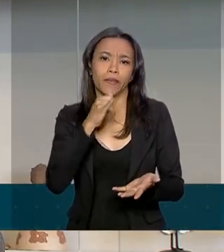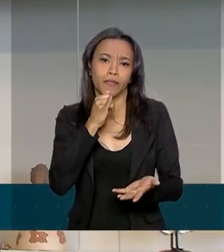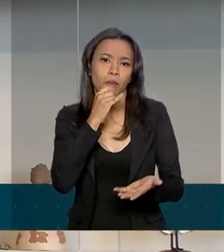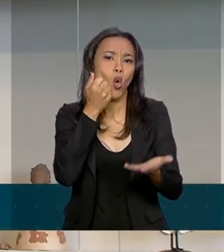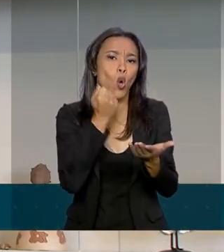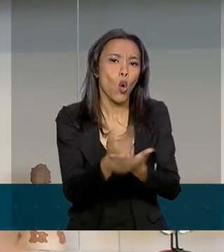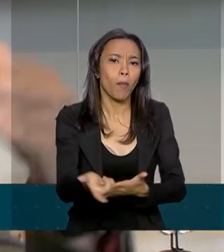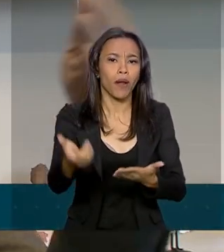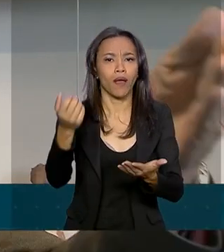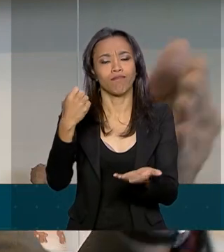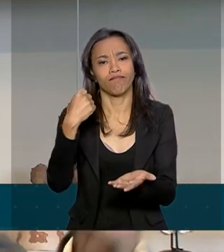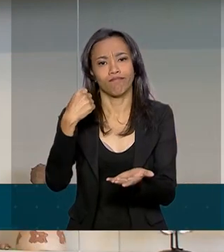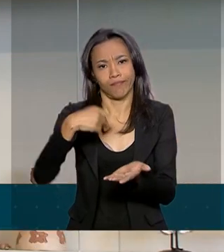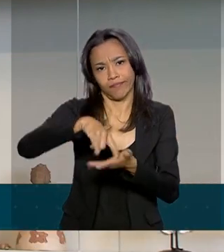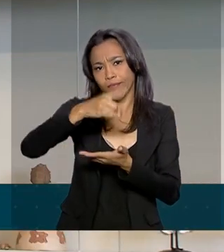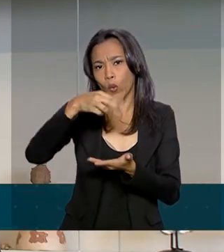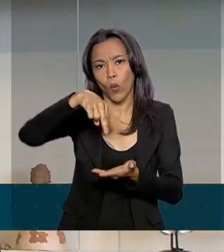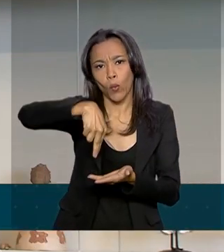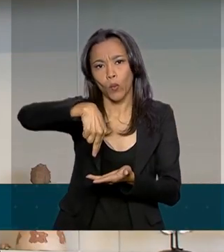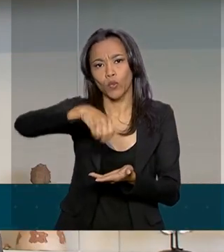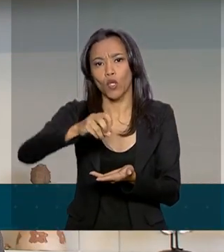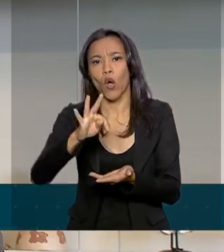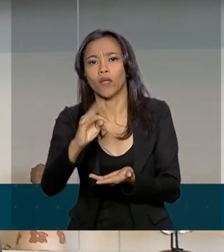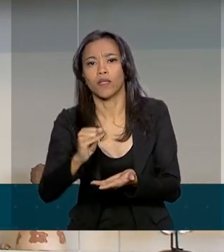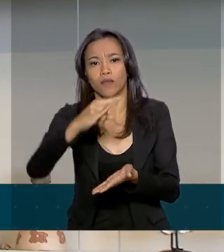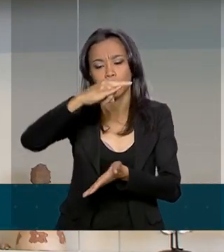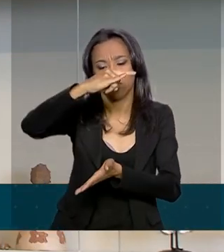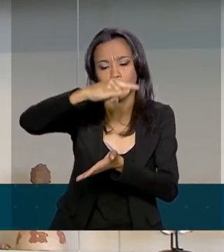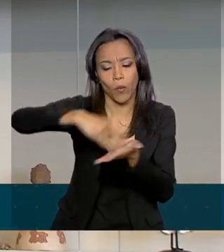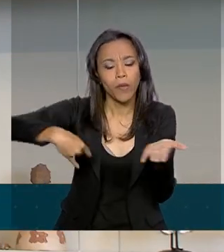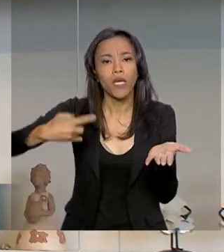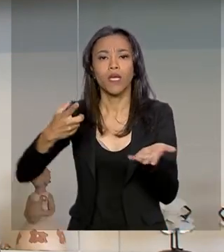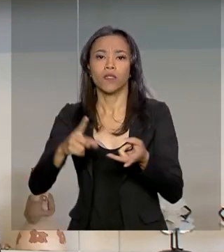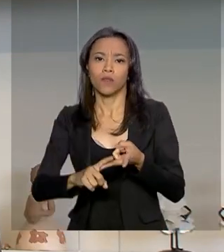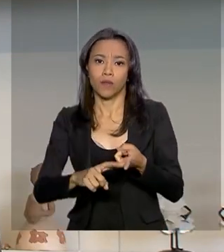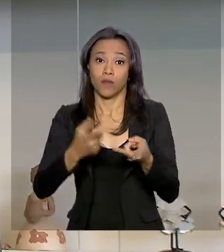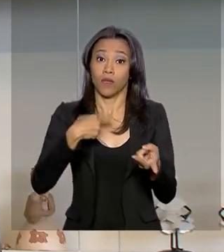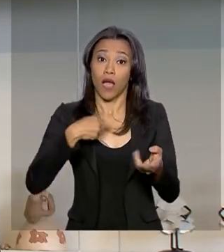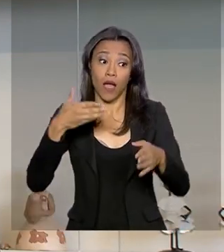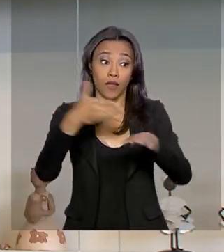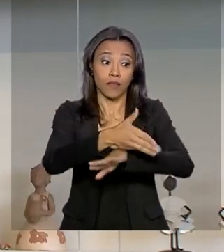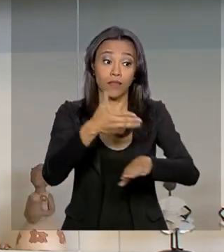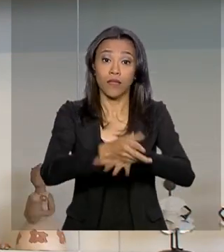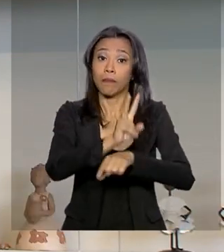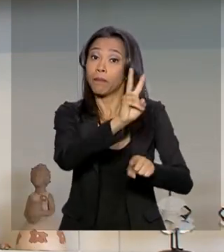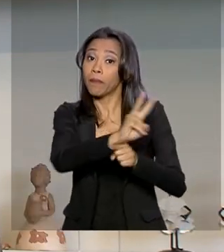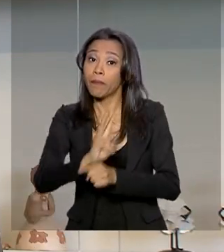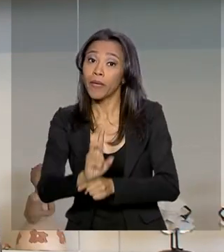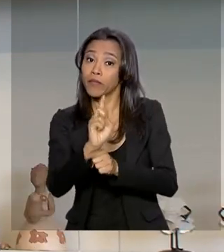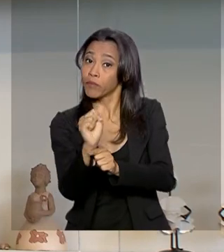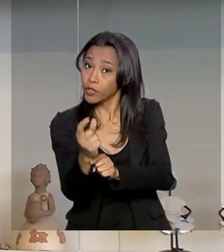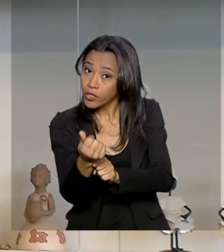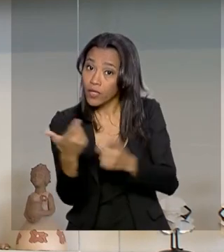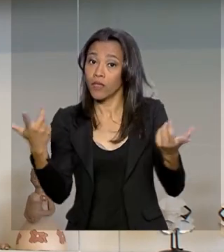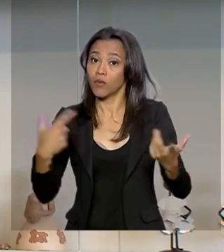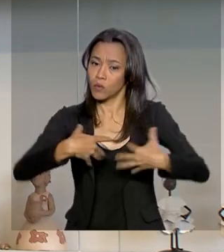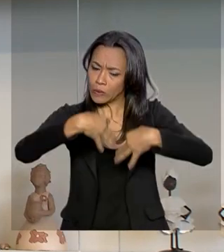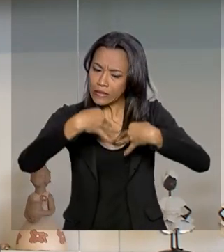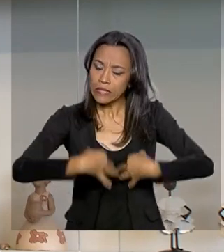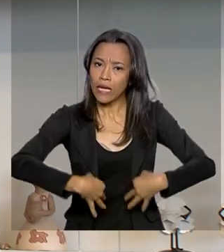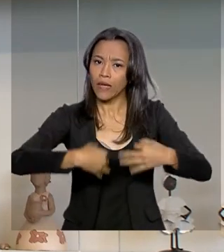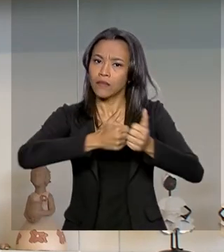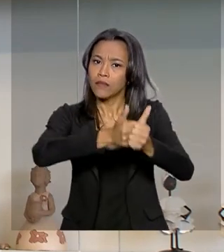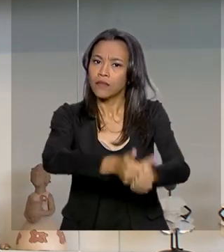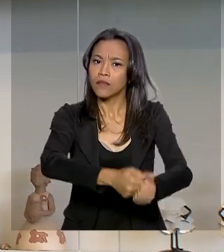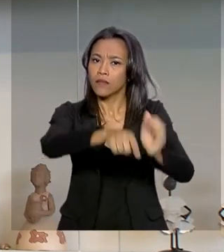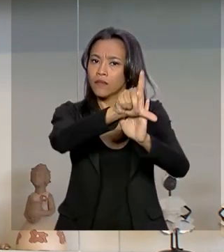nota, vender com nota, acessar um crédito em condições mais vantajosas, além de tudo, permite uma coisa que é muito